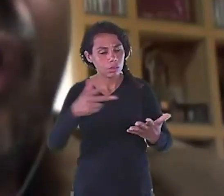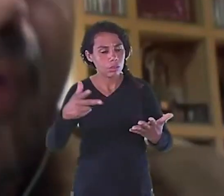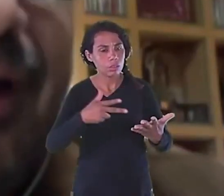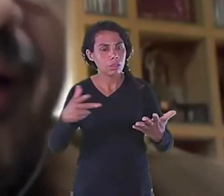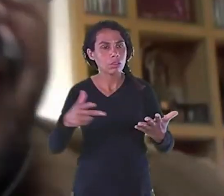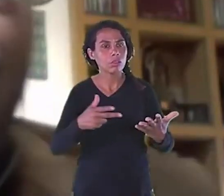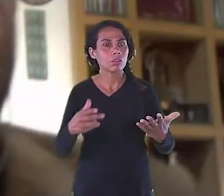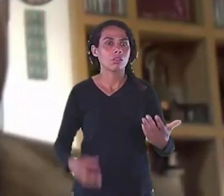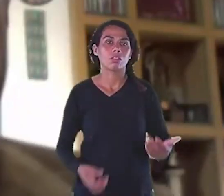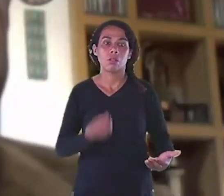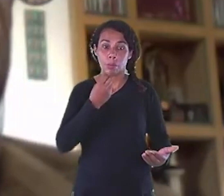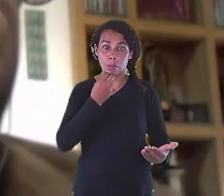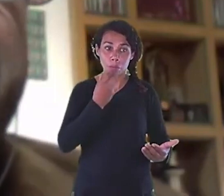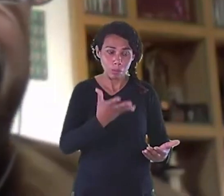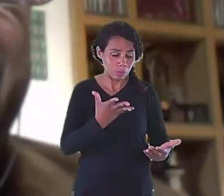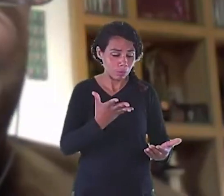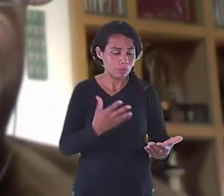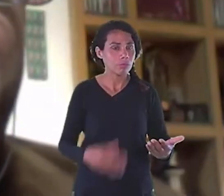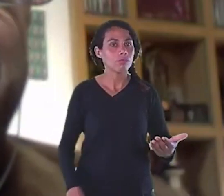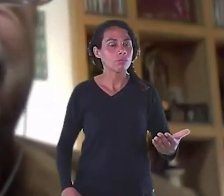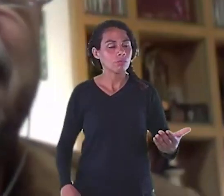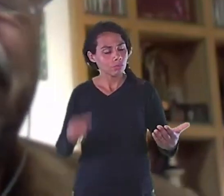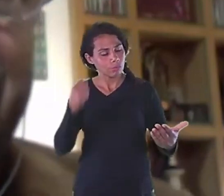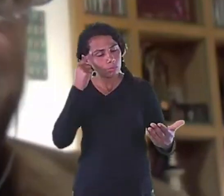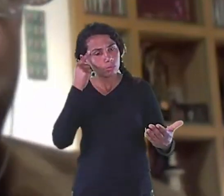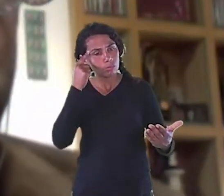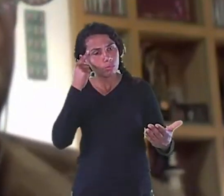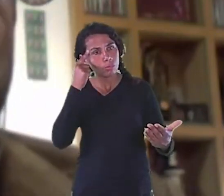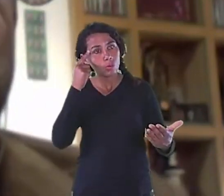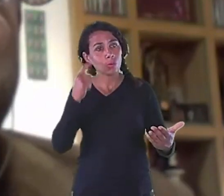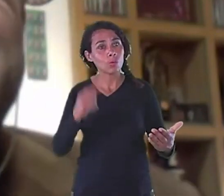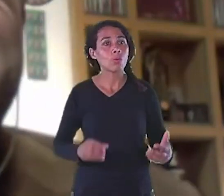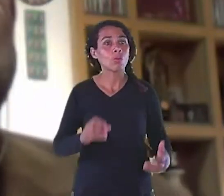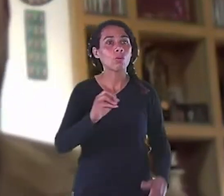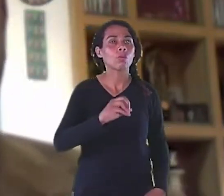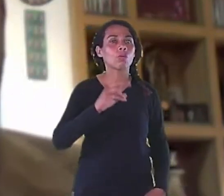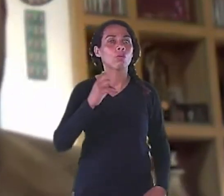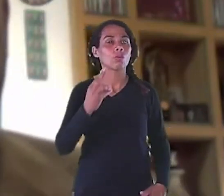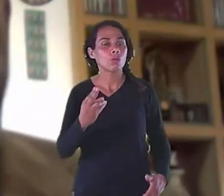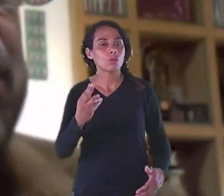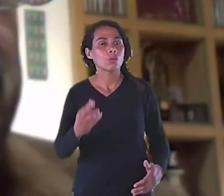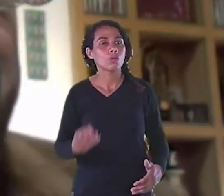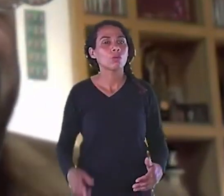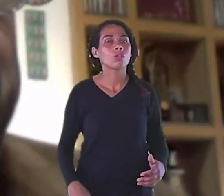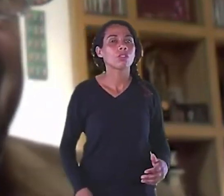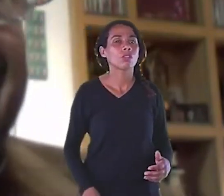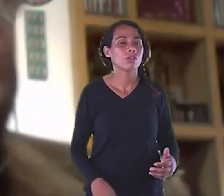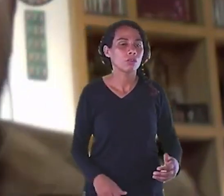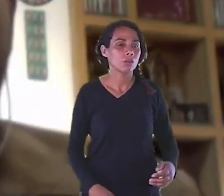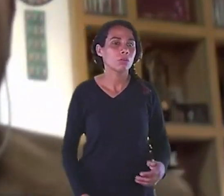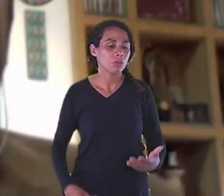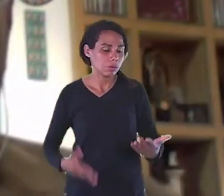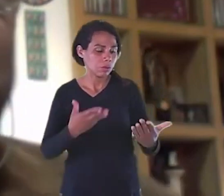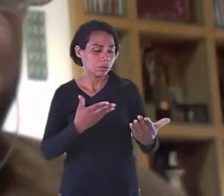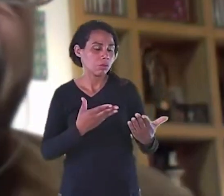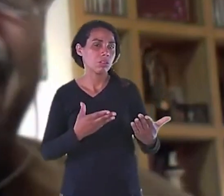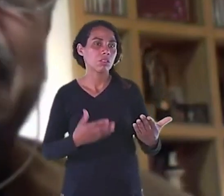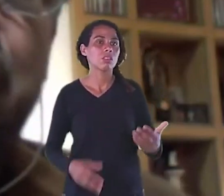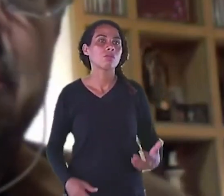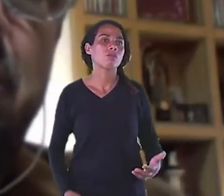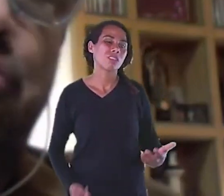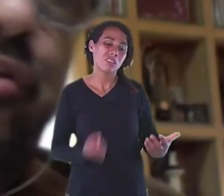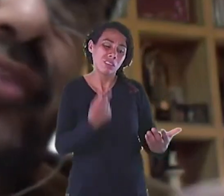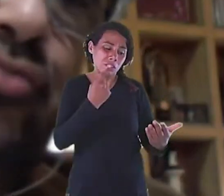design de cada local Ou ia virar Uma máquina chinesa De fazer produto Massificado Esteticamente E quando eu estava